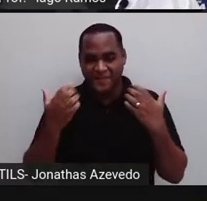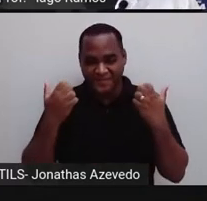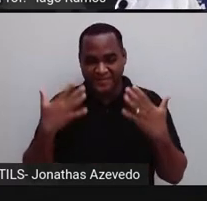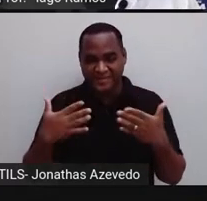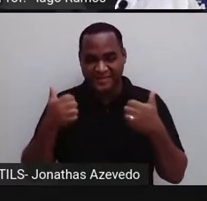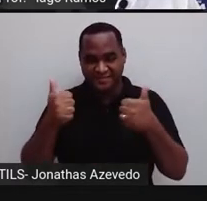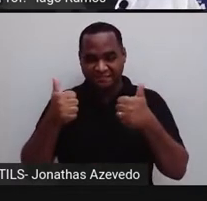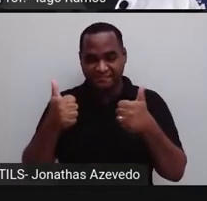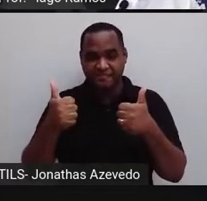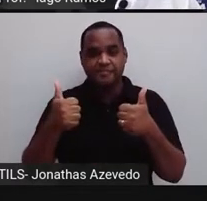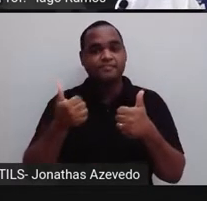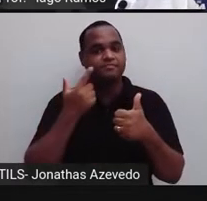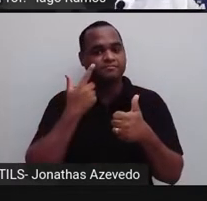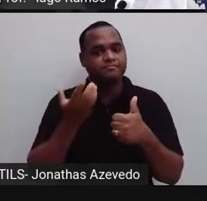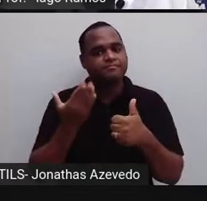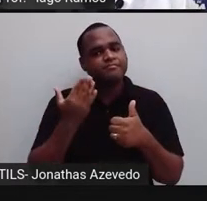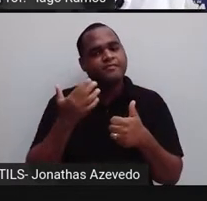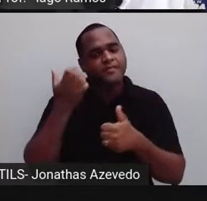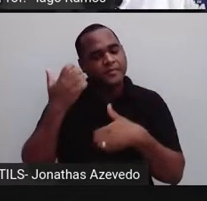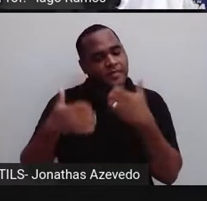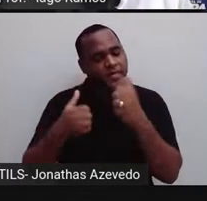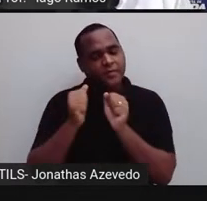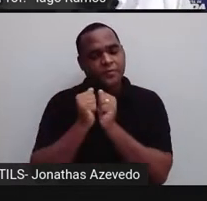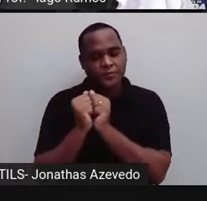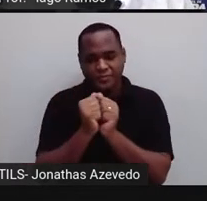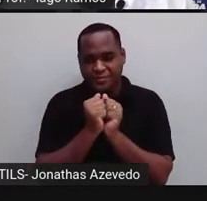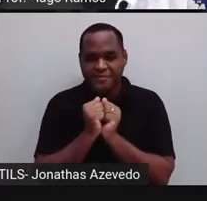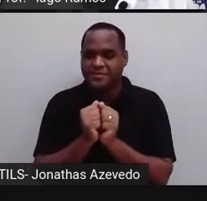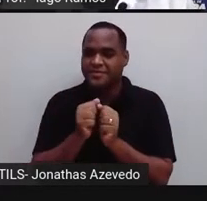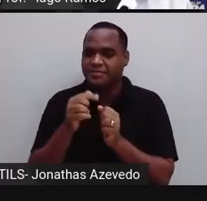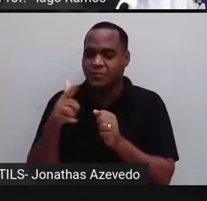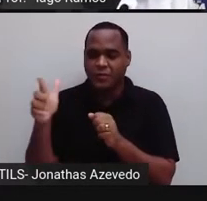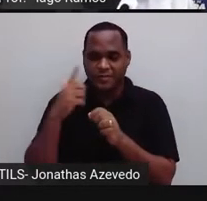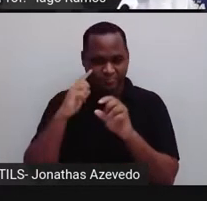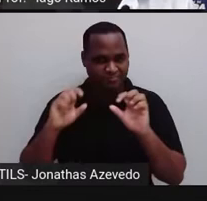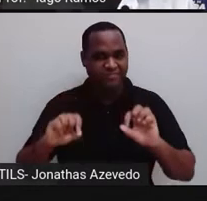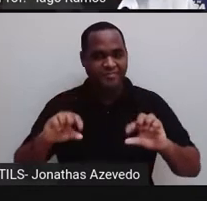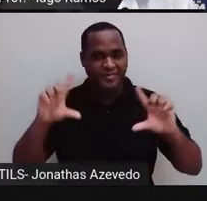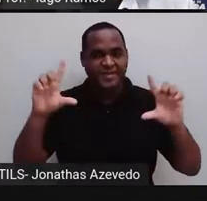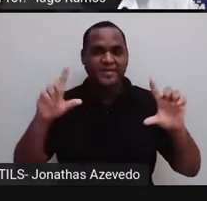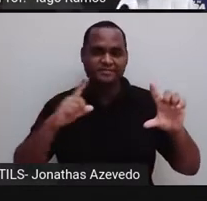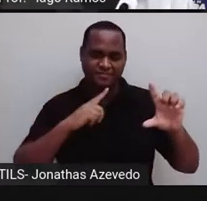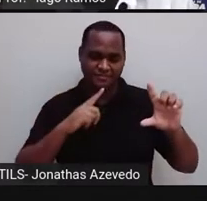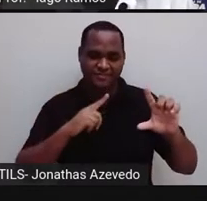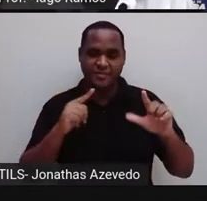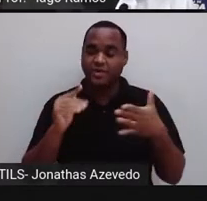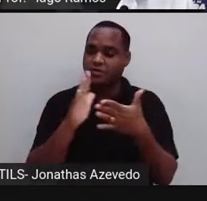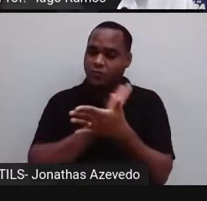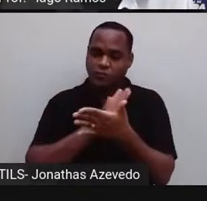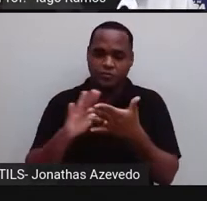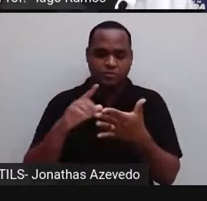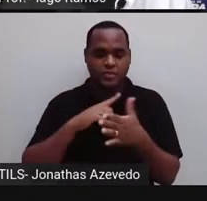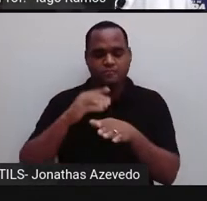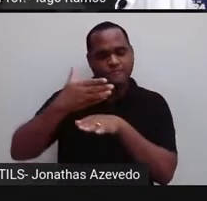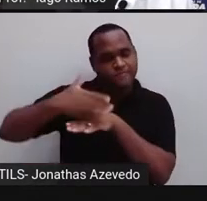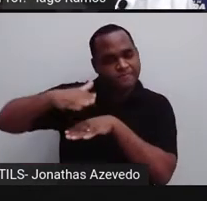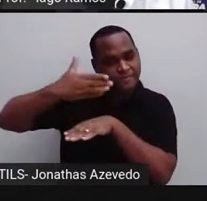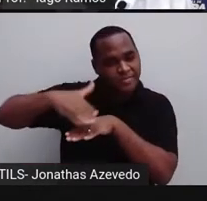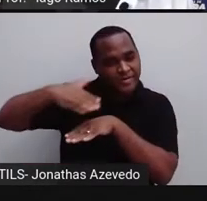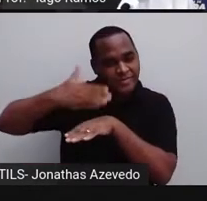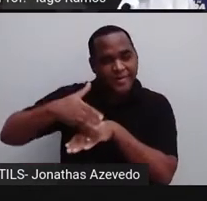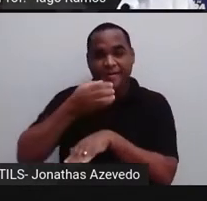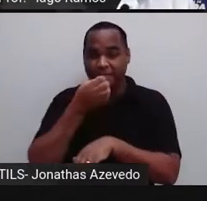Então vem aqui com a gente, vamos juntos, nas próximas telas aí, alguns exercícios, tá bom?